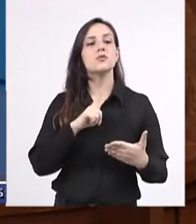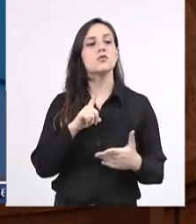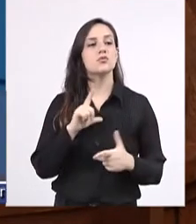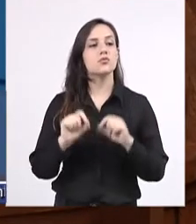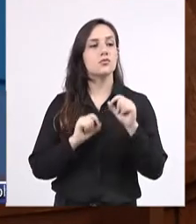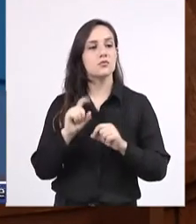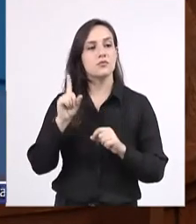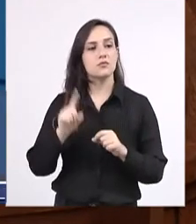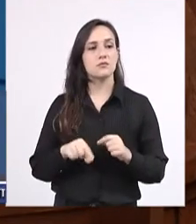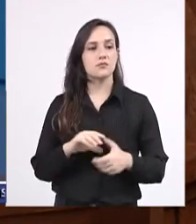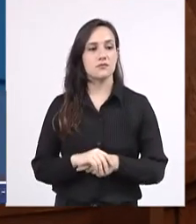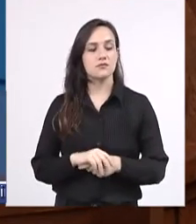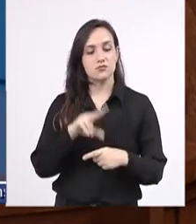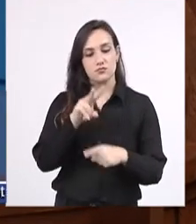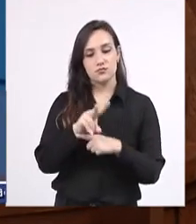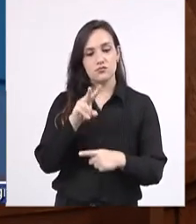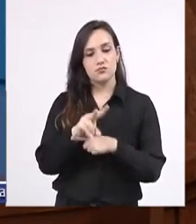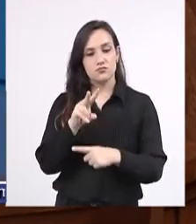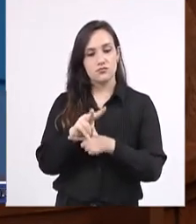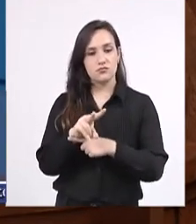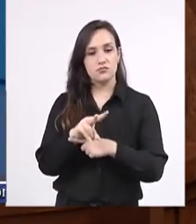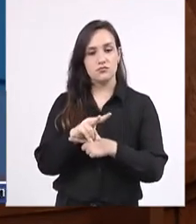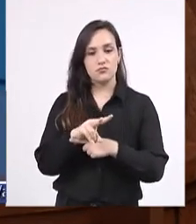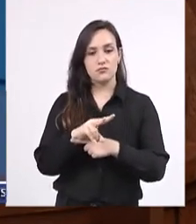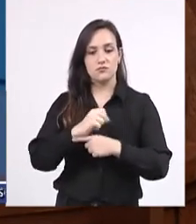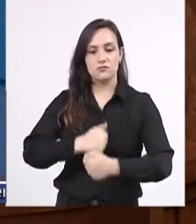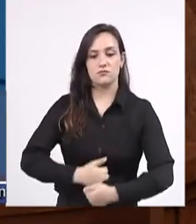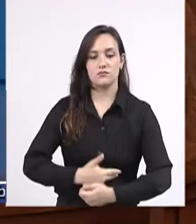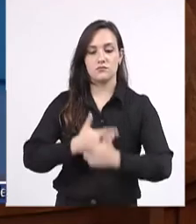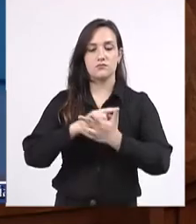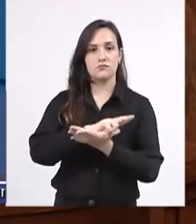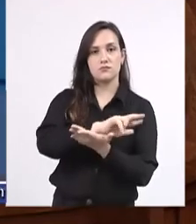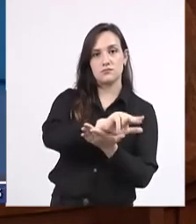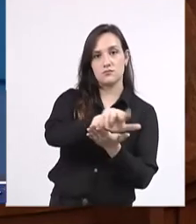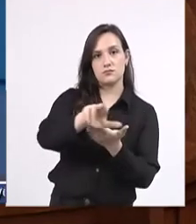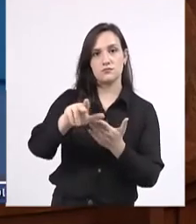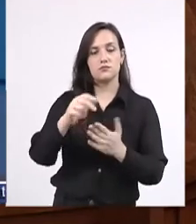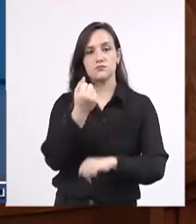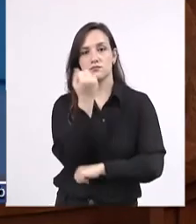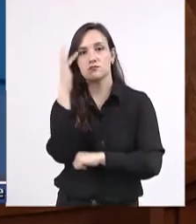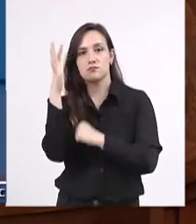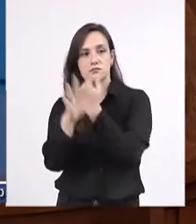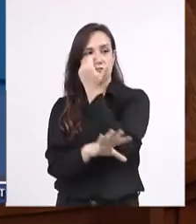relativa à preservação da biodiversidade do Parque dos Poderes.